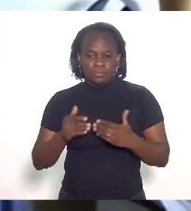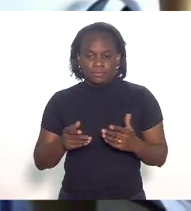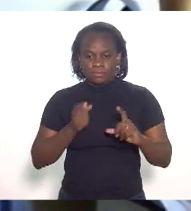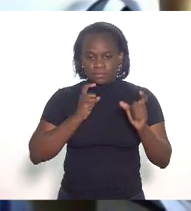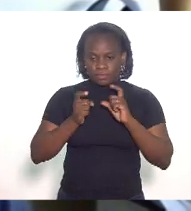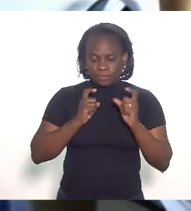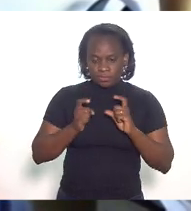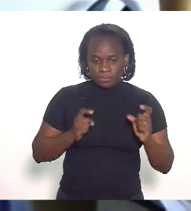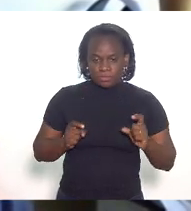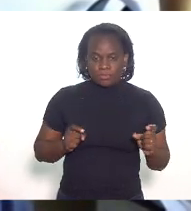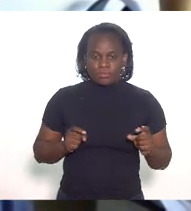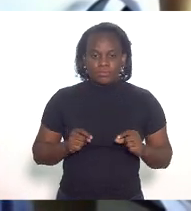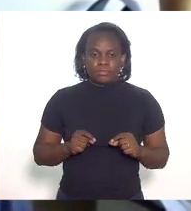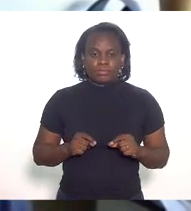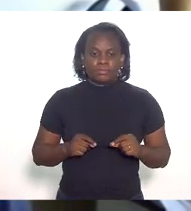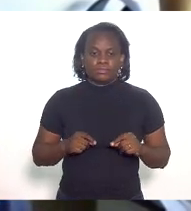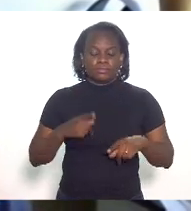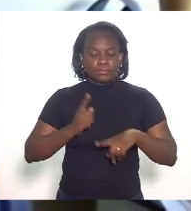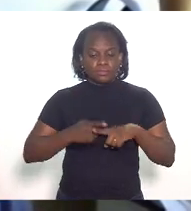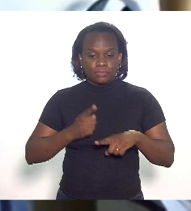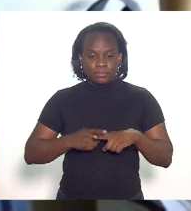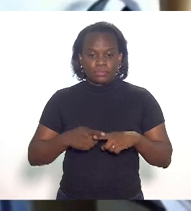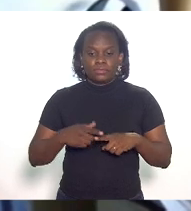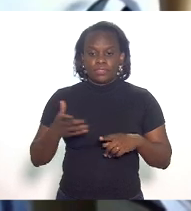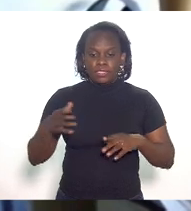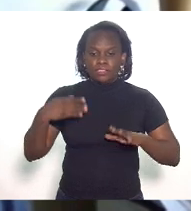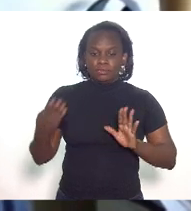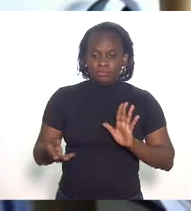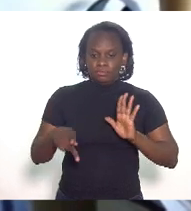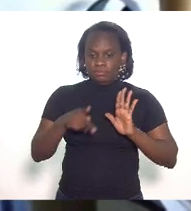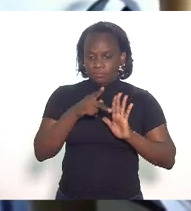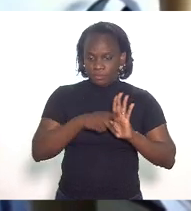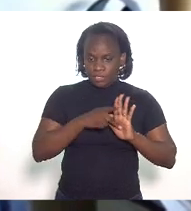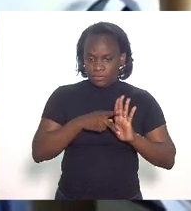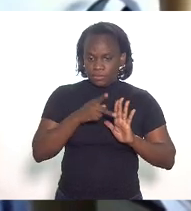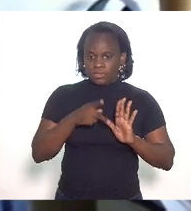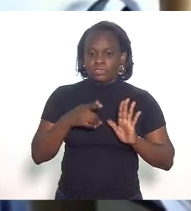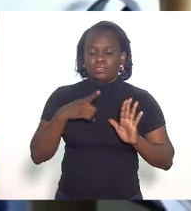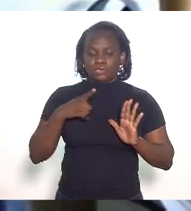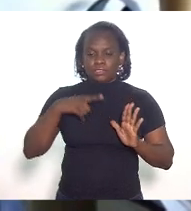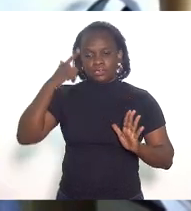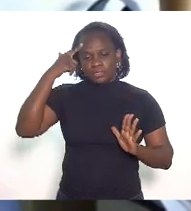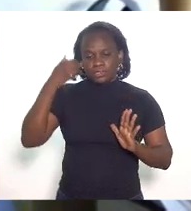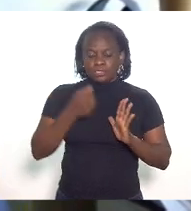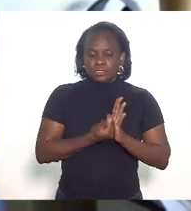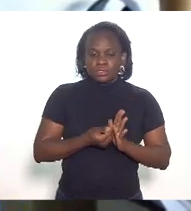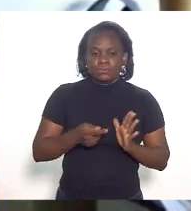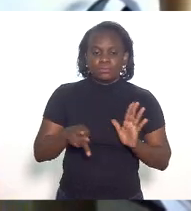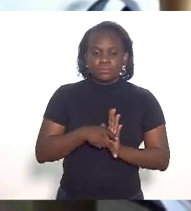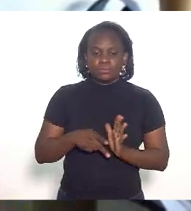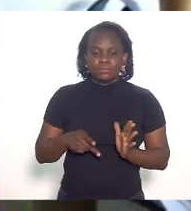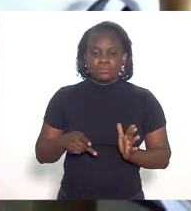discussão visto que quando foi a pauta recebeu os pareceres pela